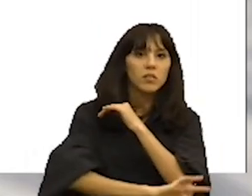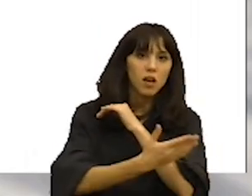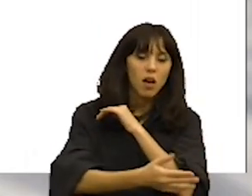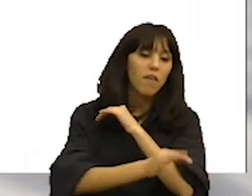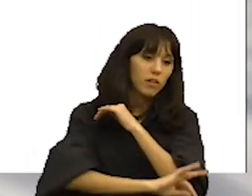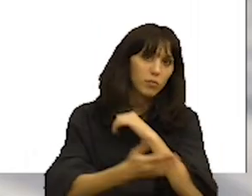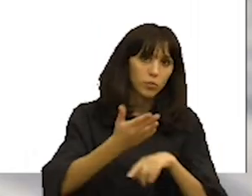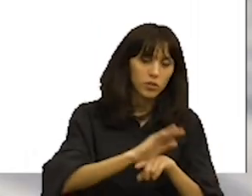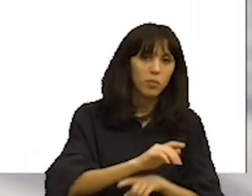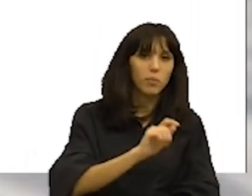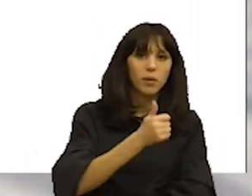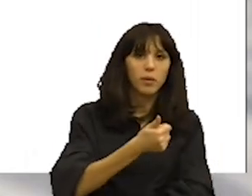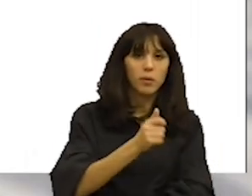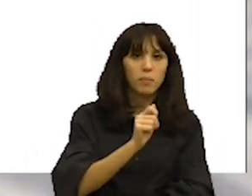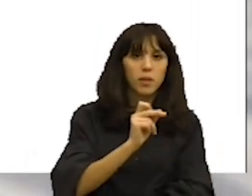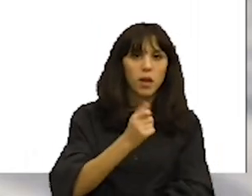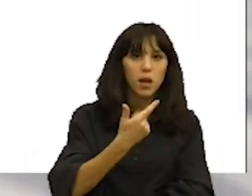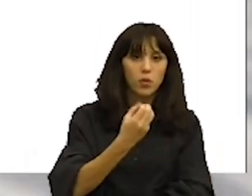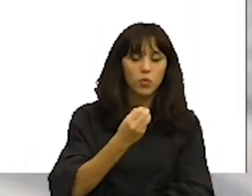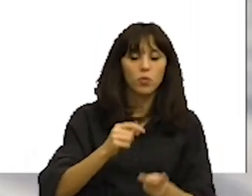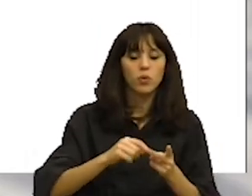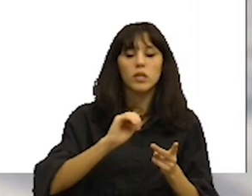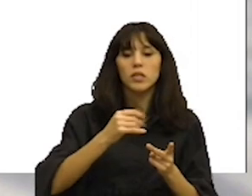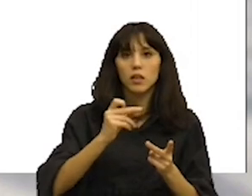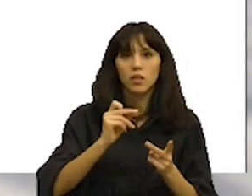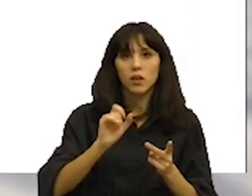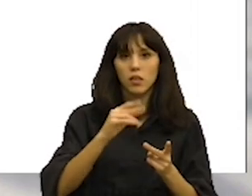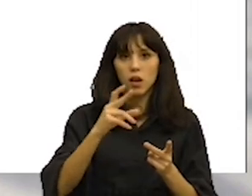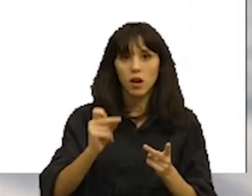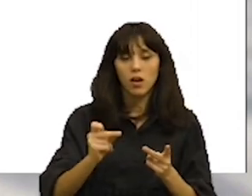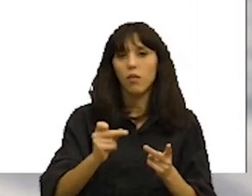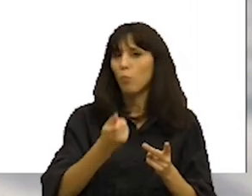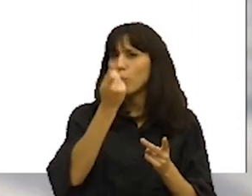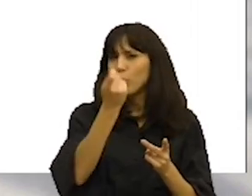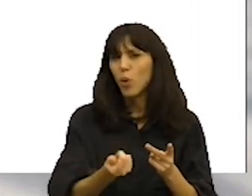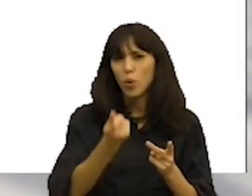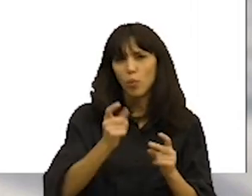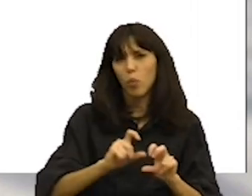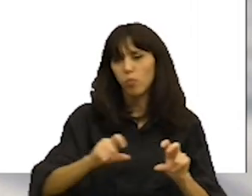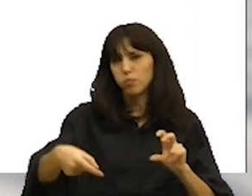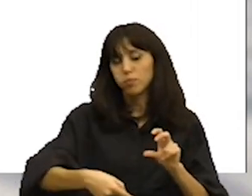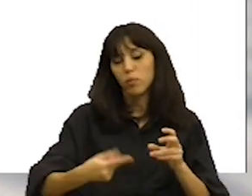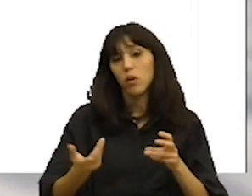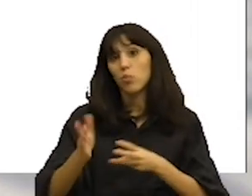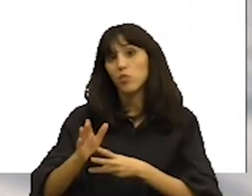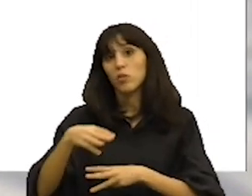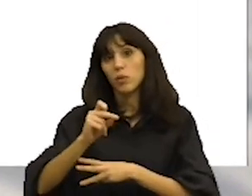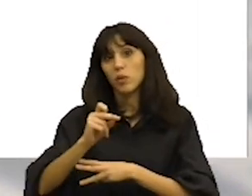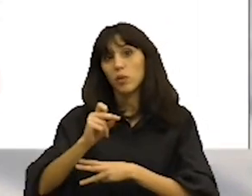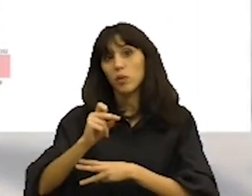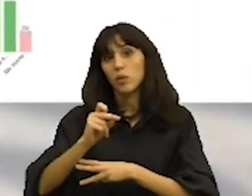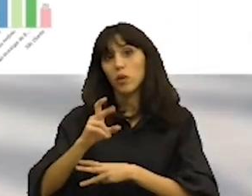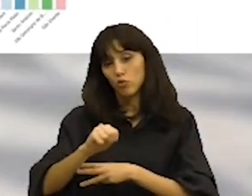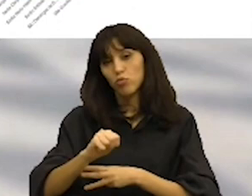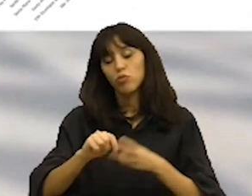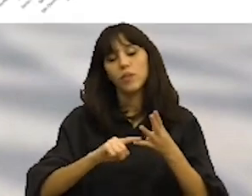Freguesias como, por exemplo, o Beato Santa Clara têm, de facto, muito pouca oferta. Freguesias como Arroz e Avenidas Novas têm um